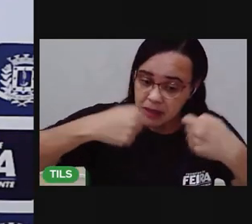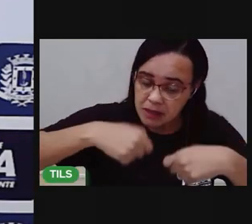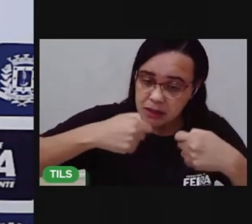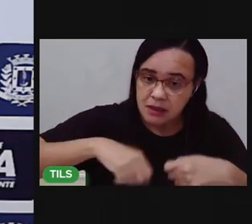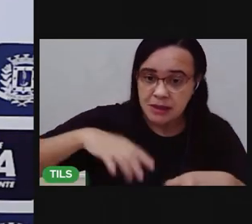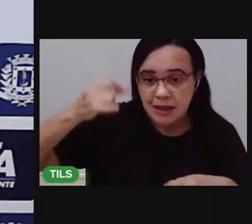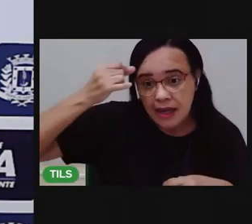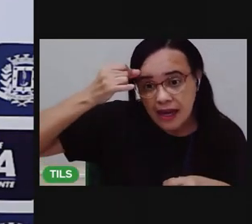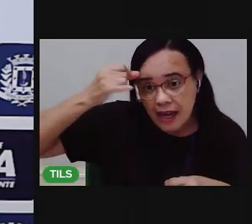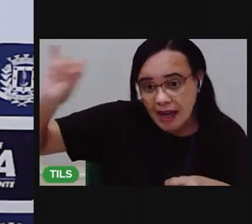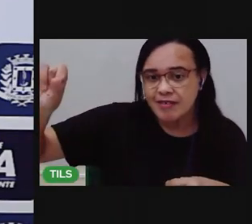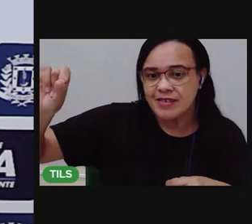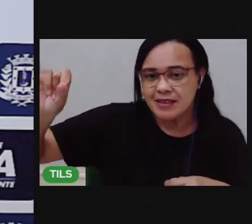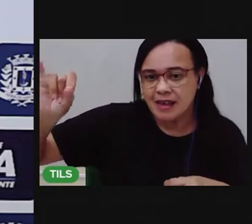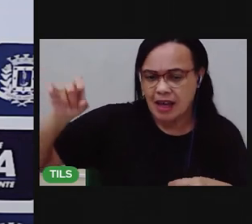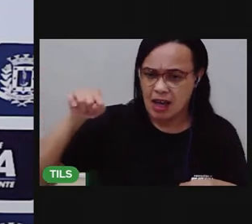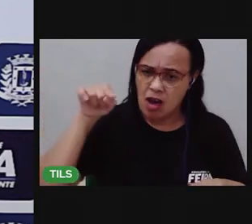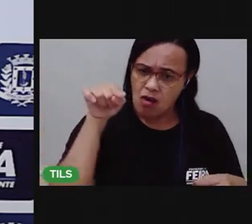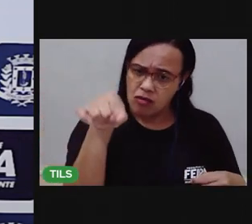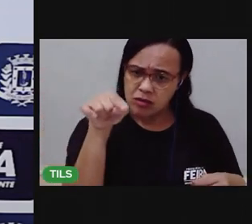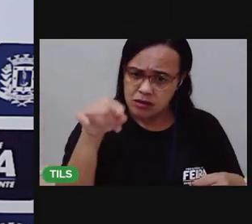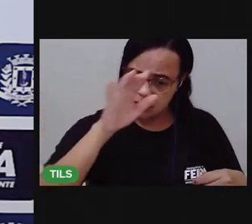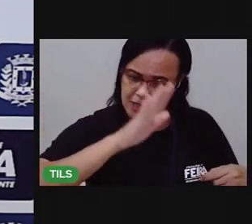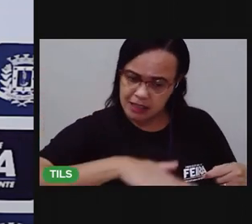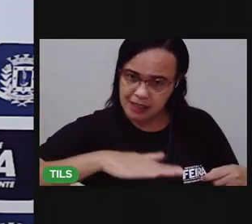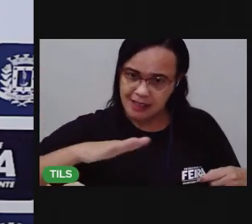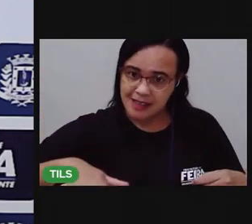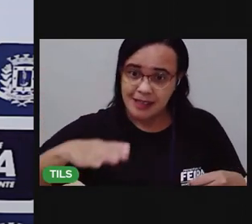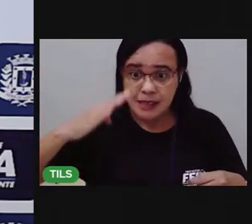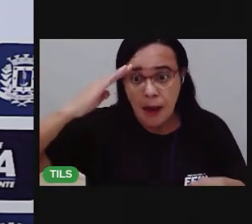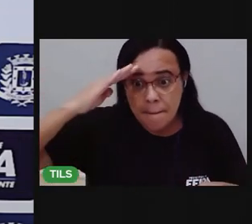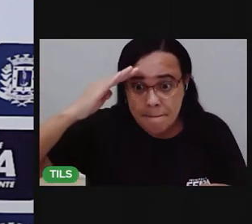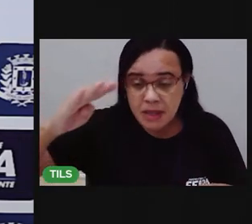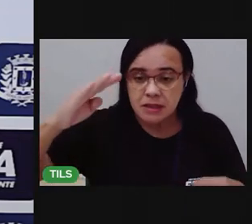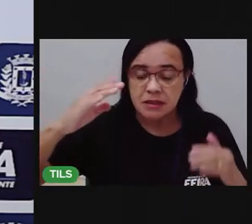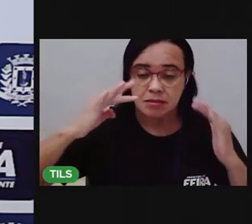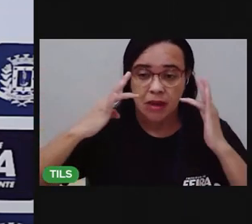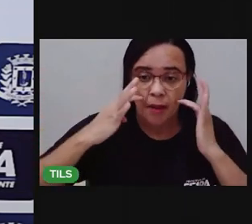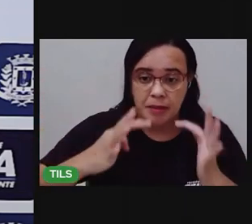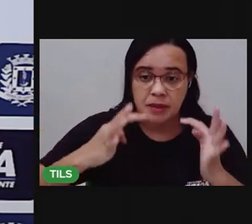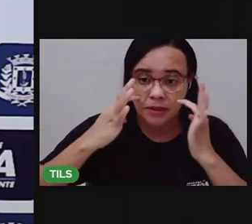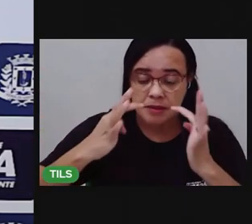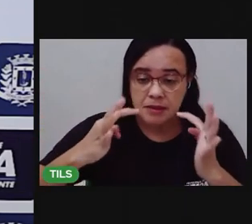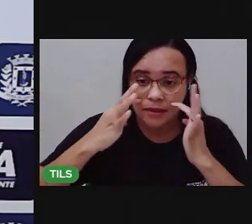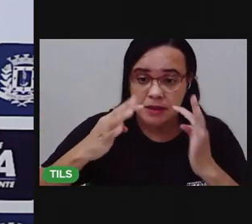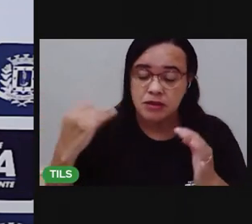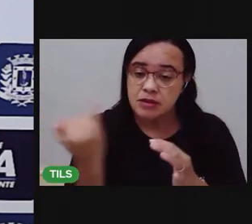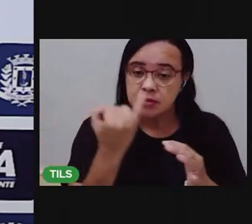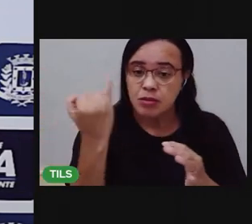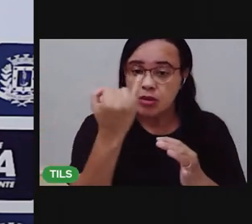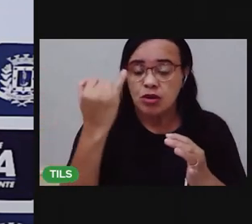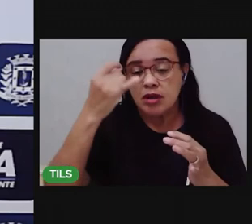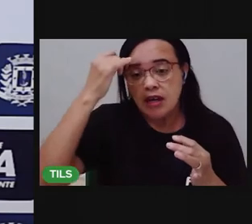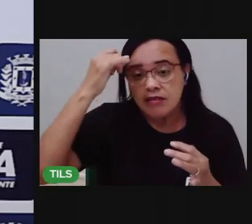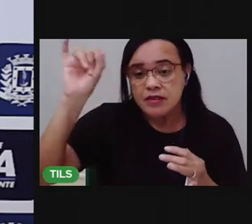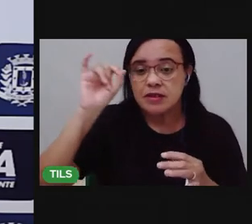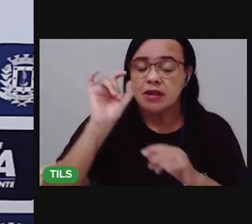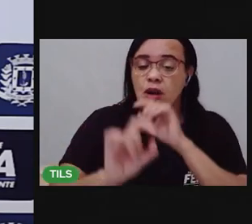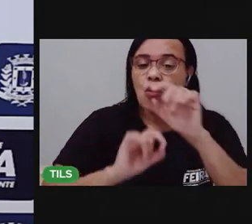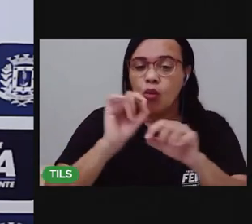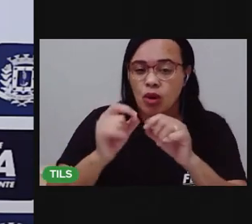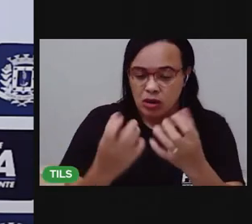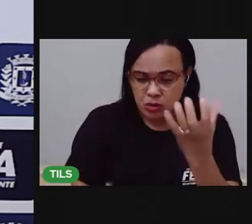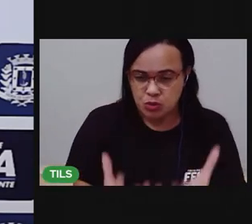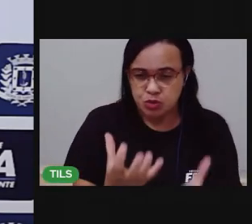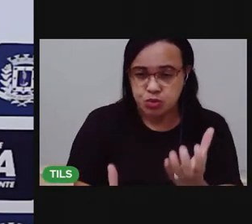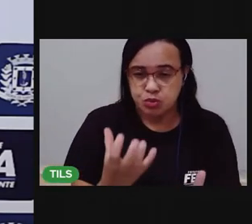vimos cuidados importantes que devem ser feitos, como não mexer no fogão, né? Criança não pode mexer no